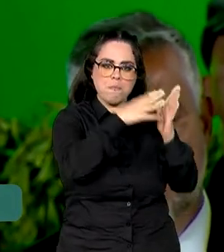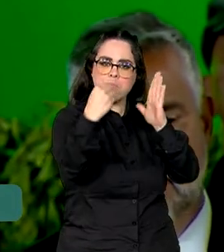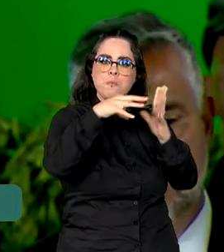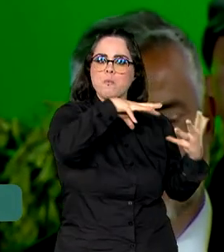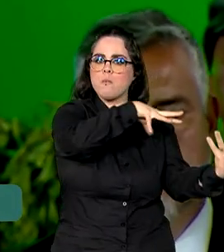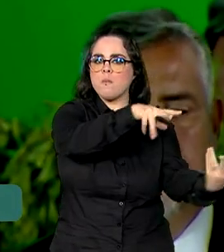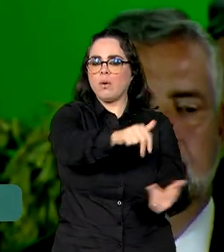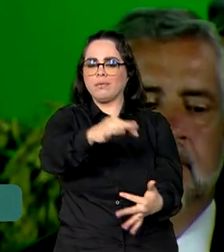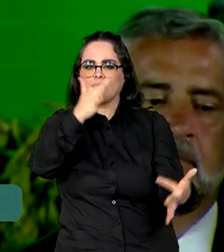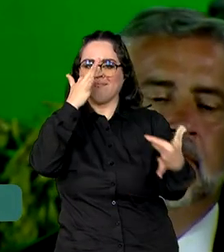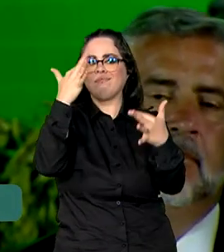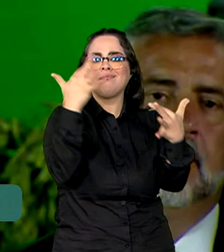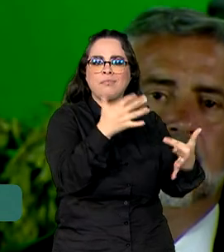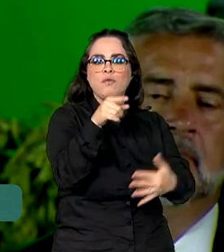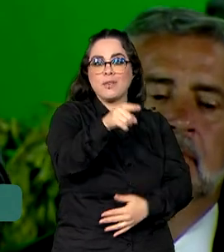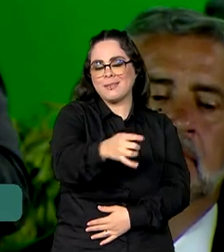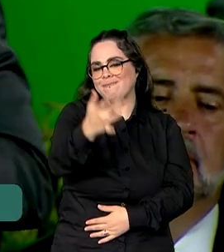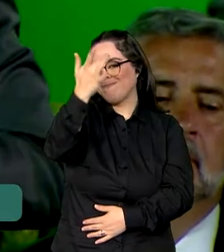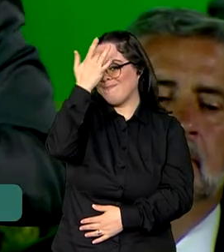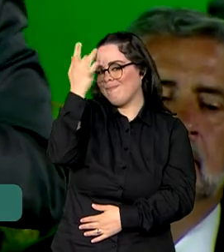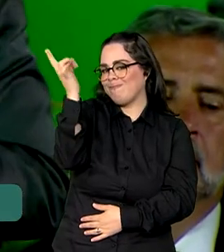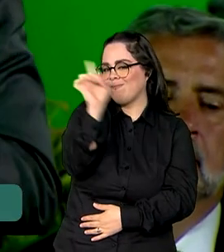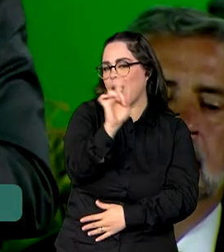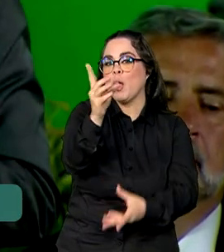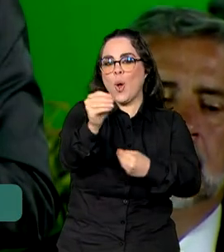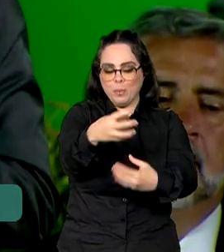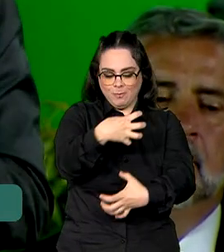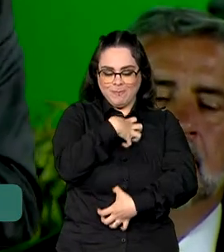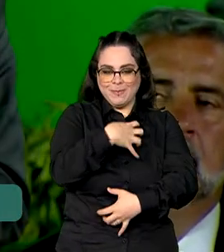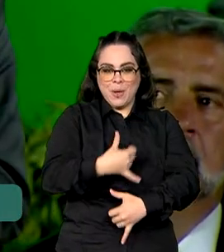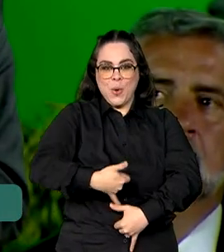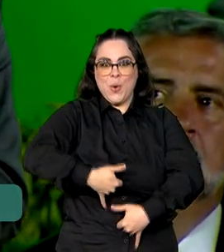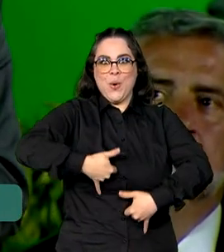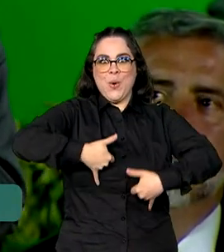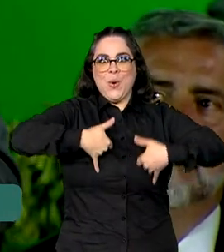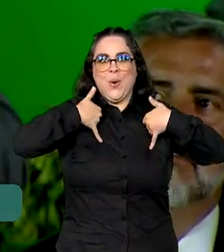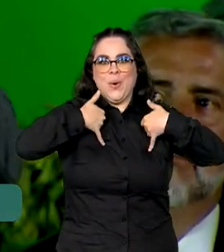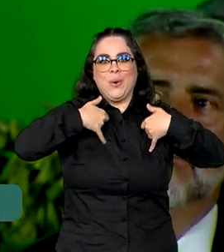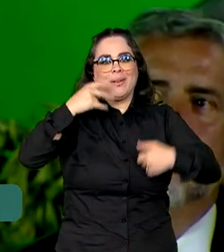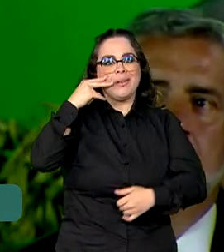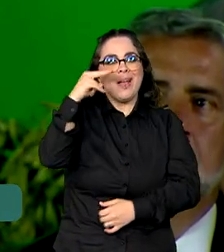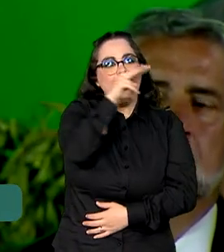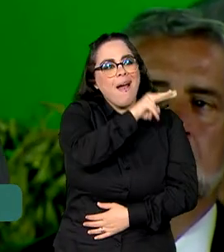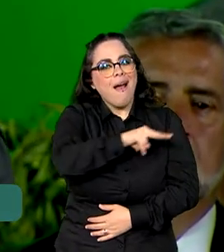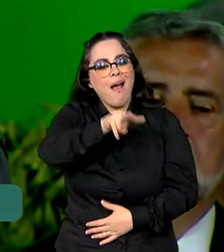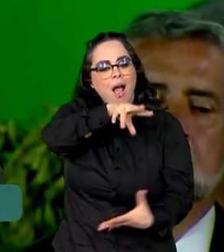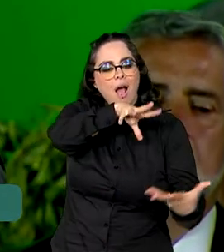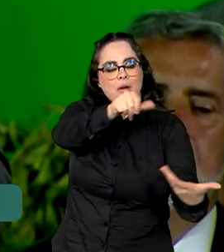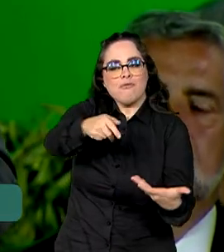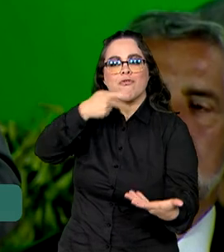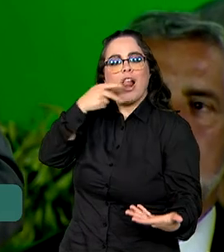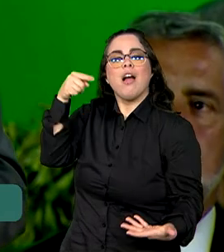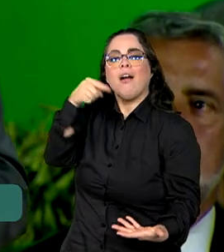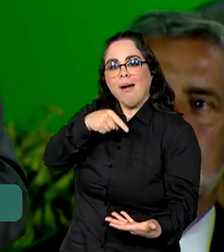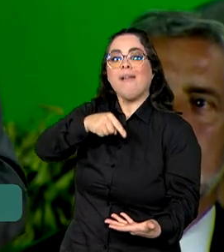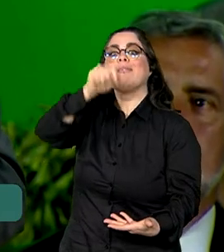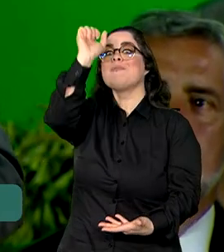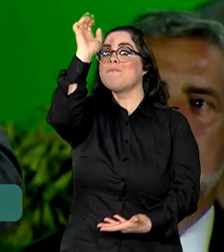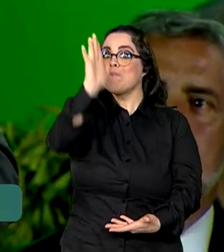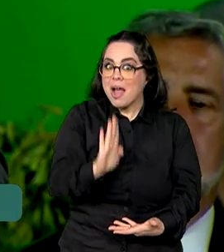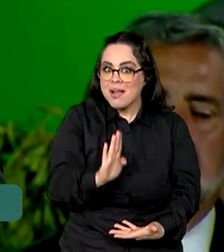Vocês não têm dimensão de como é que eu me sinto hoje, olhando para o mundo e dizendo, o Brasil